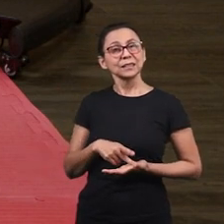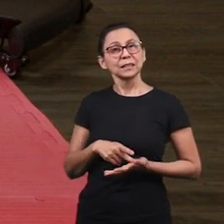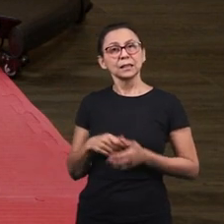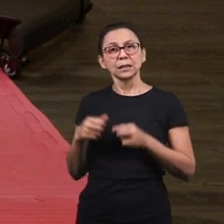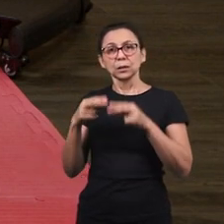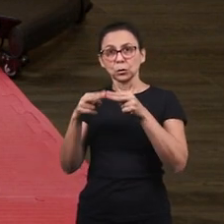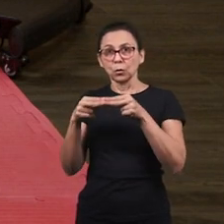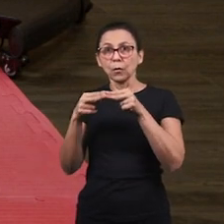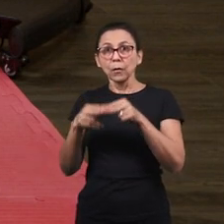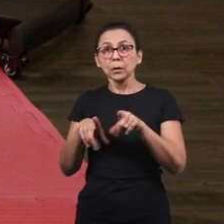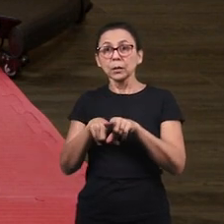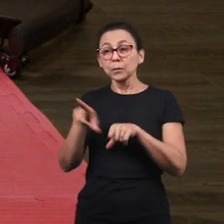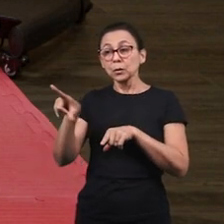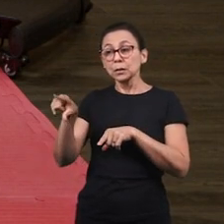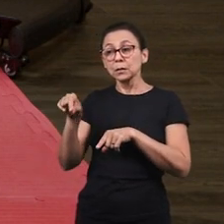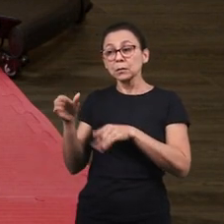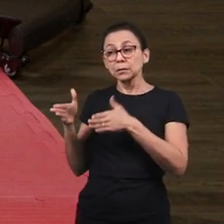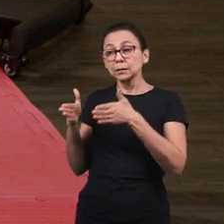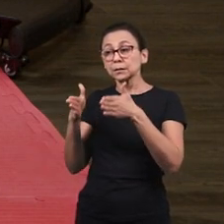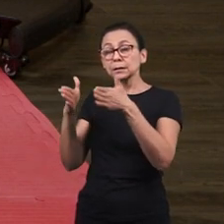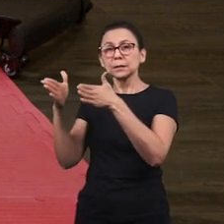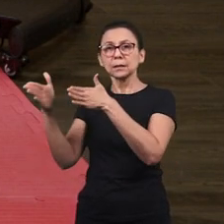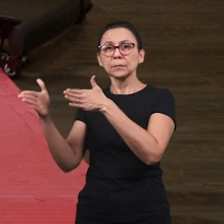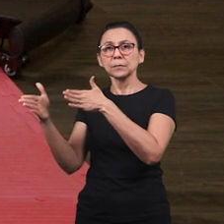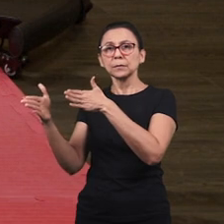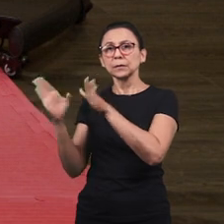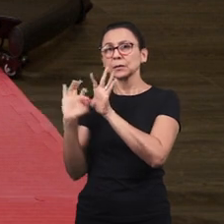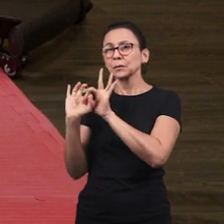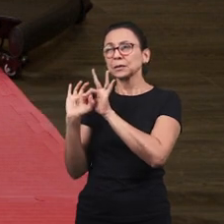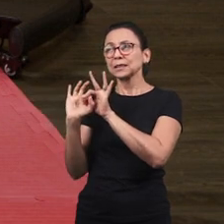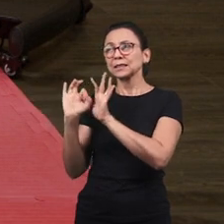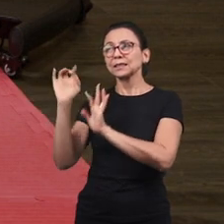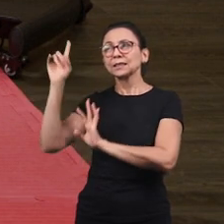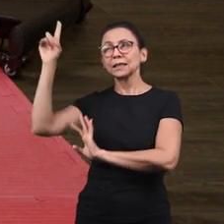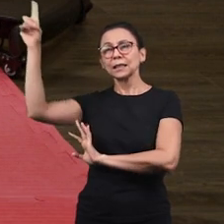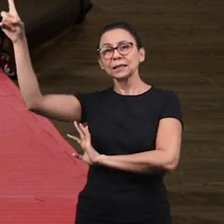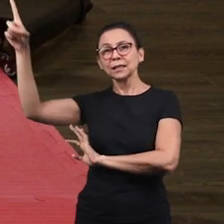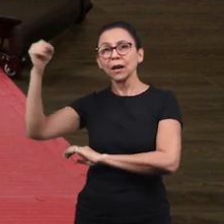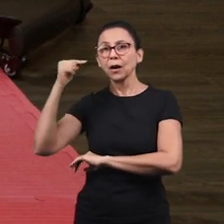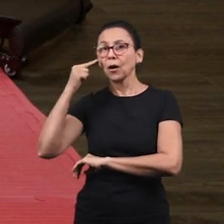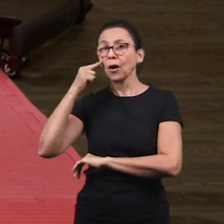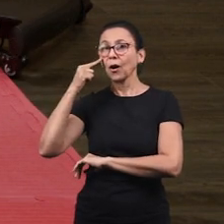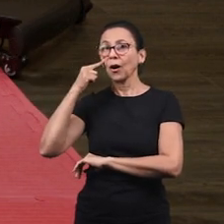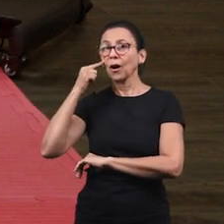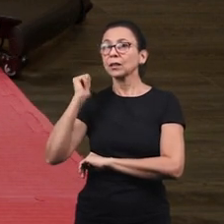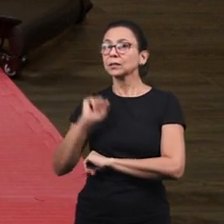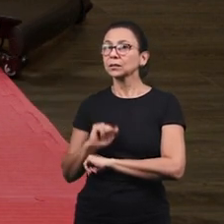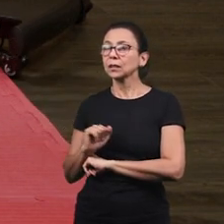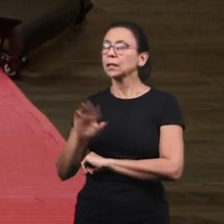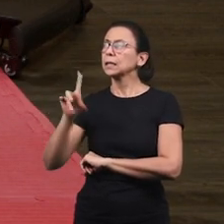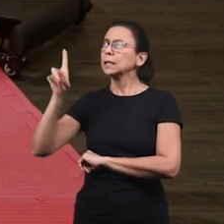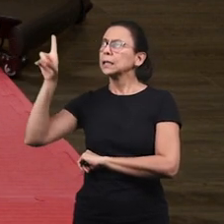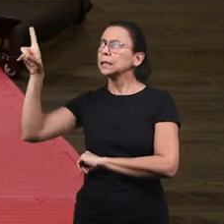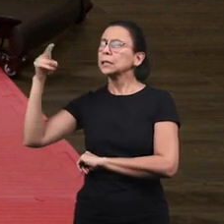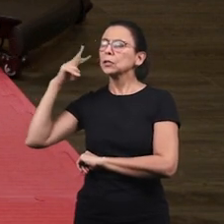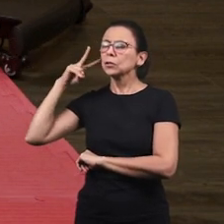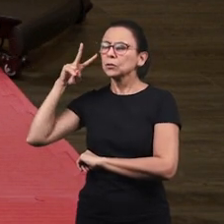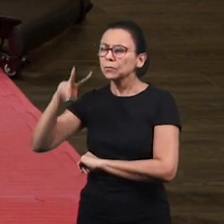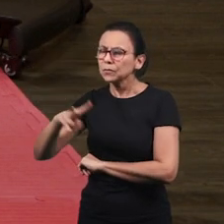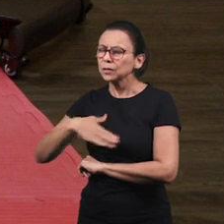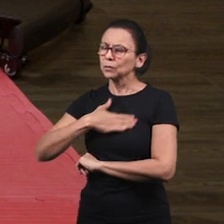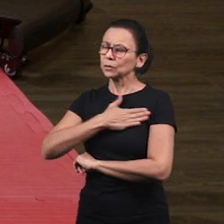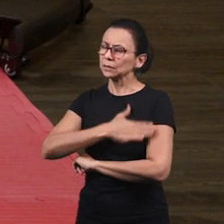escolheu andar Ele escolheu andar com Deus E olha só Noé agradou tanto a Deus Mas